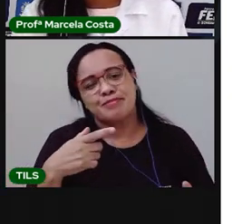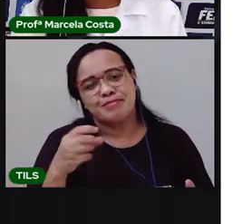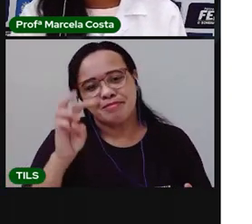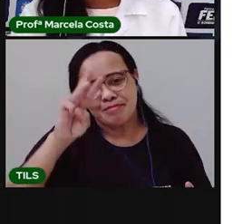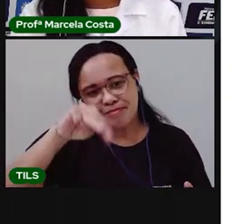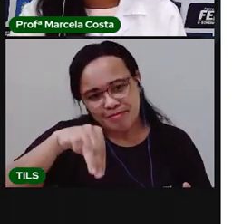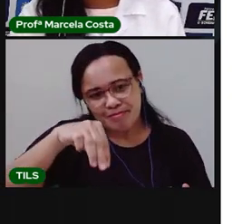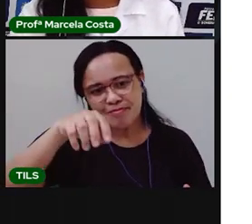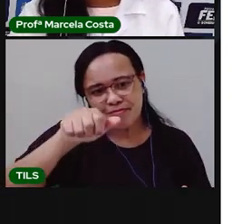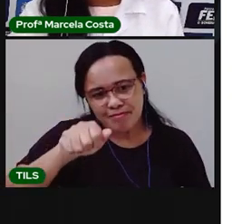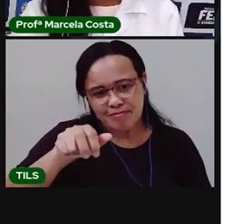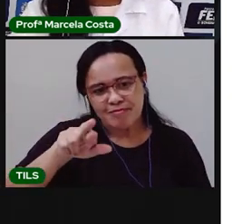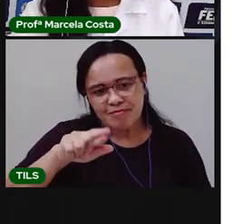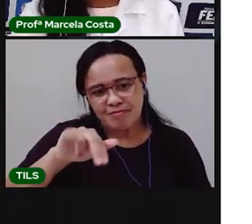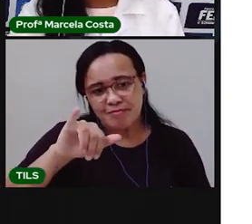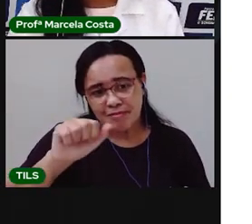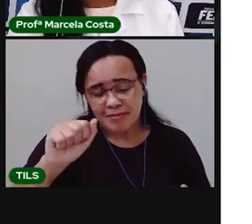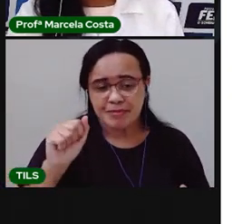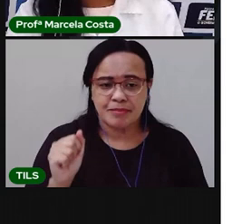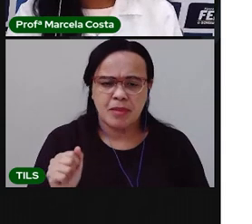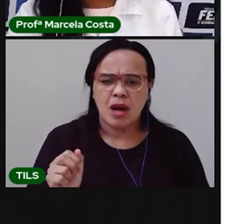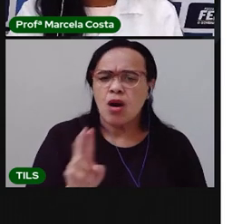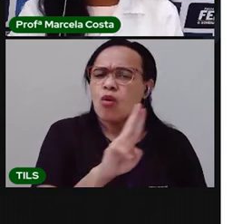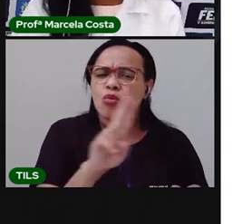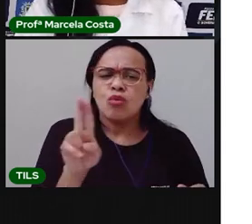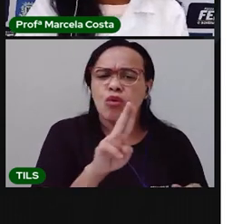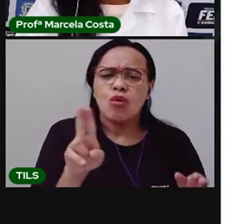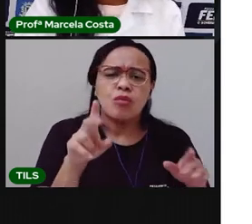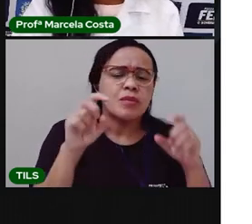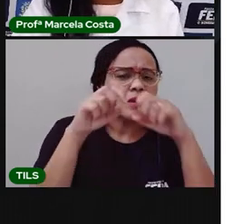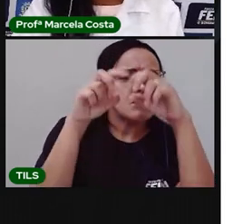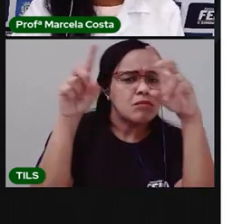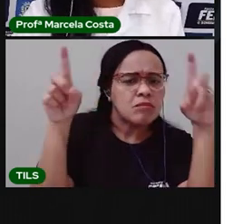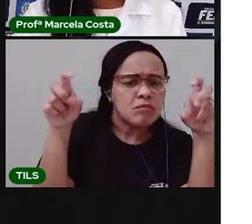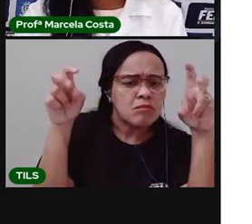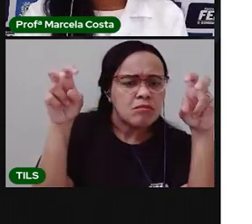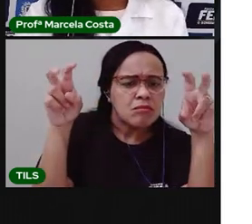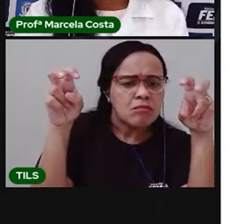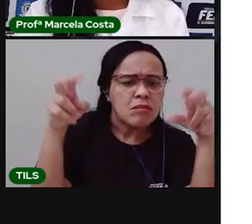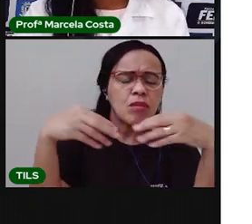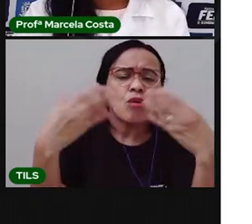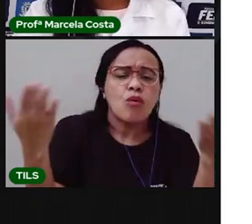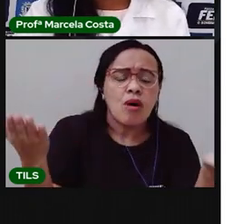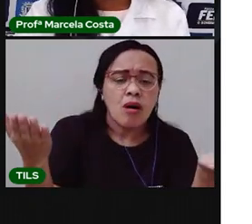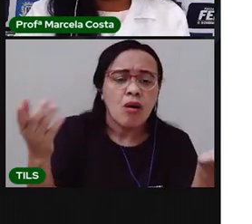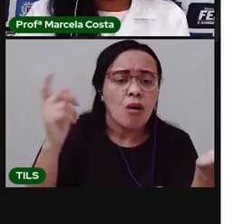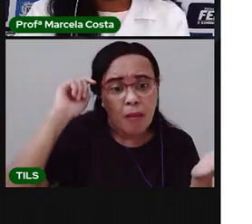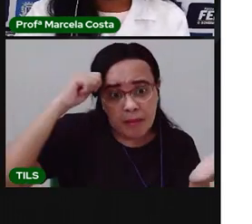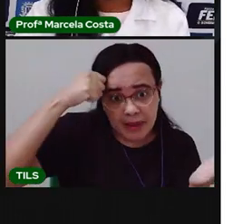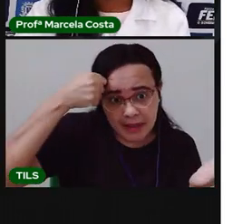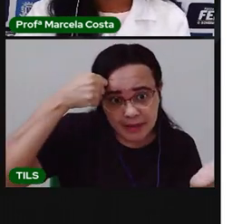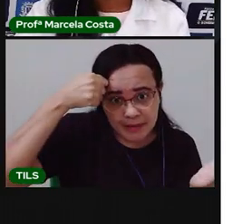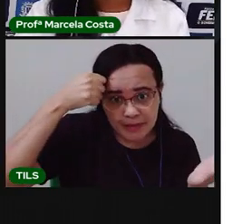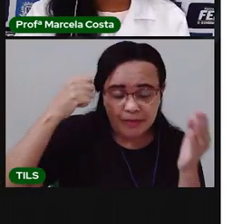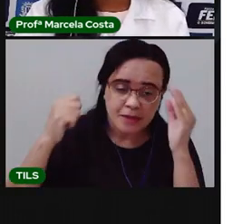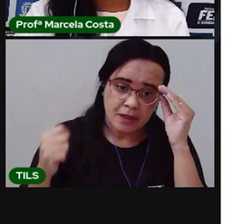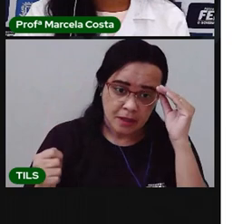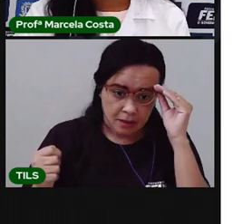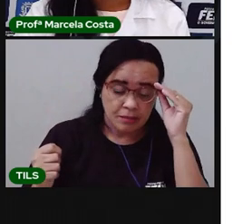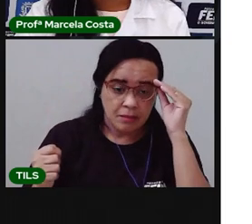Vamos ver aqui o nome dessa canção. Vou mostrar para vocês. Da esquerda